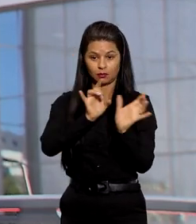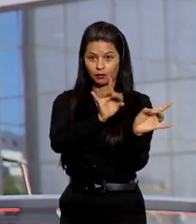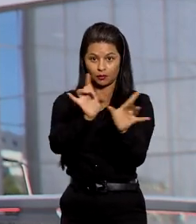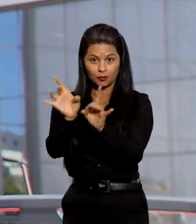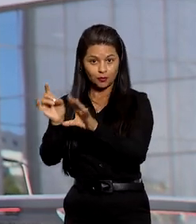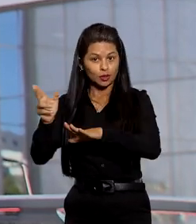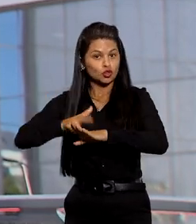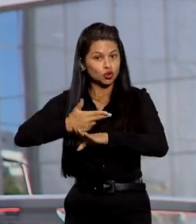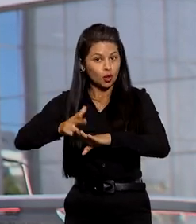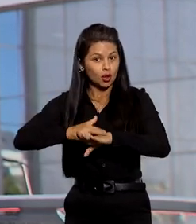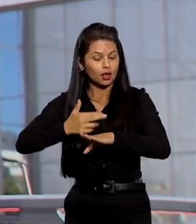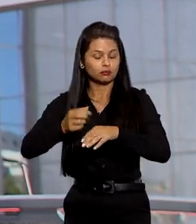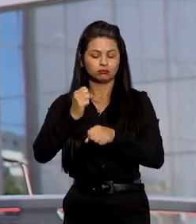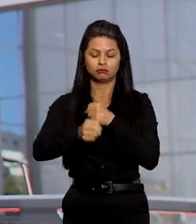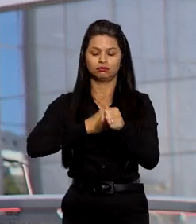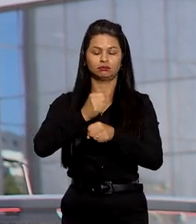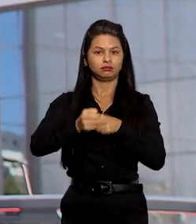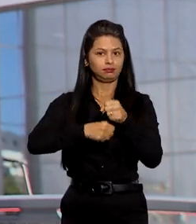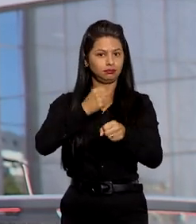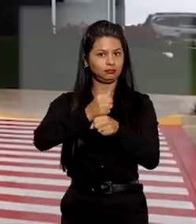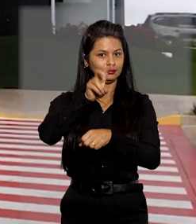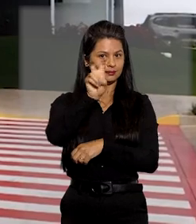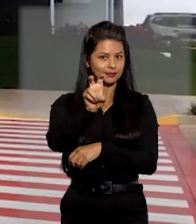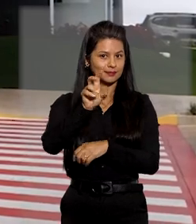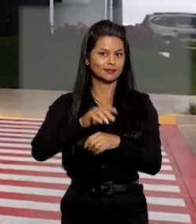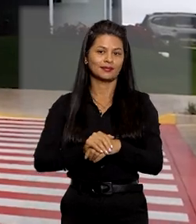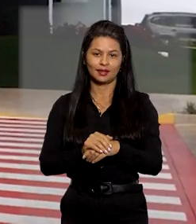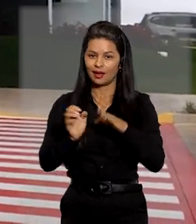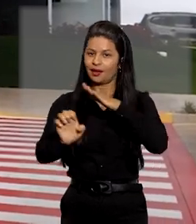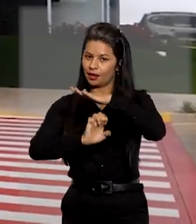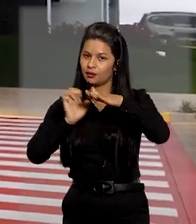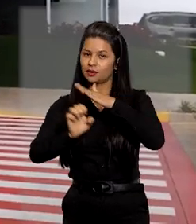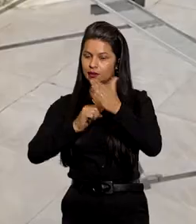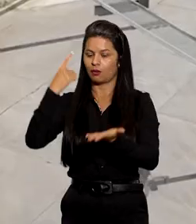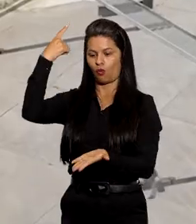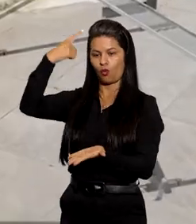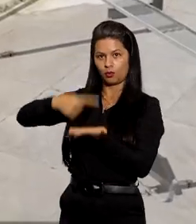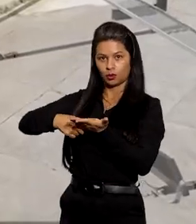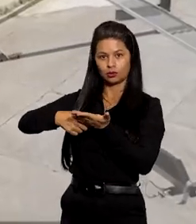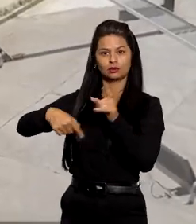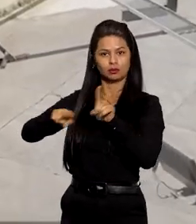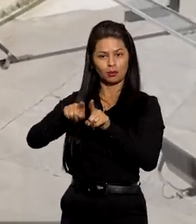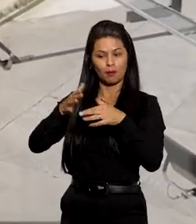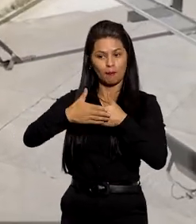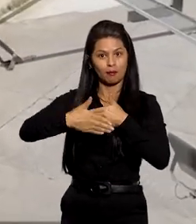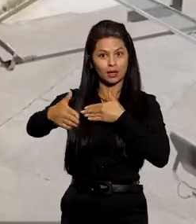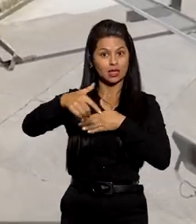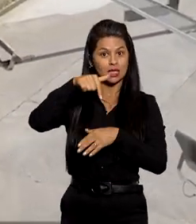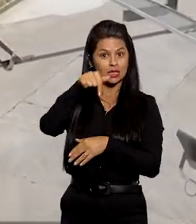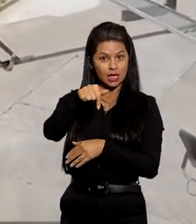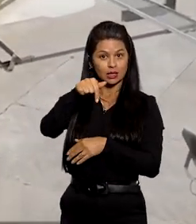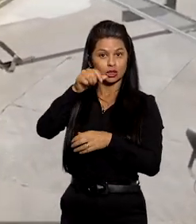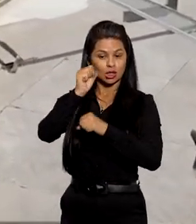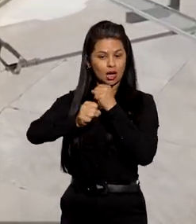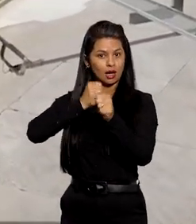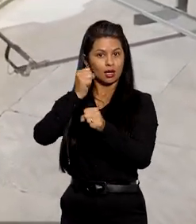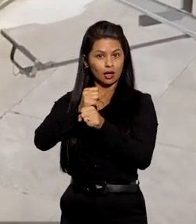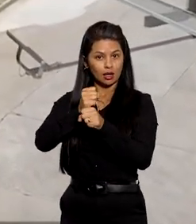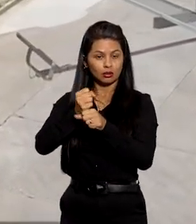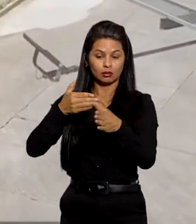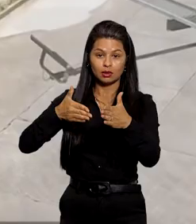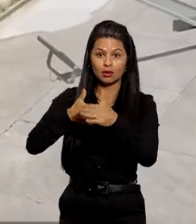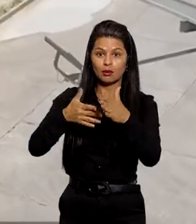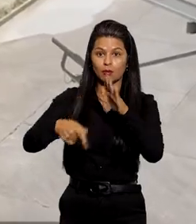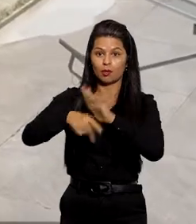brasileiro de chocolates pelo prazo de 5 anos. A empresa também se comprometeu a, pelos próximos 7 anos, não intervir em